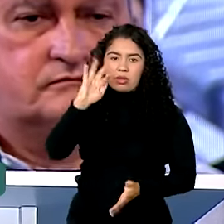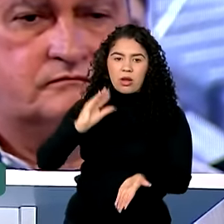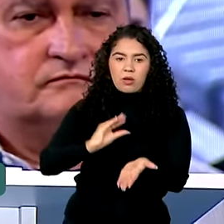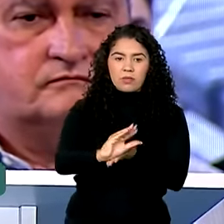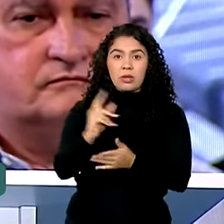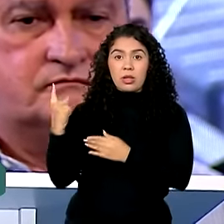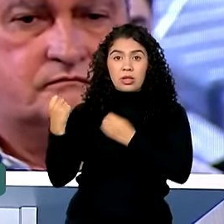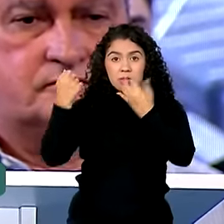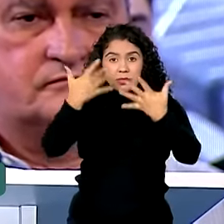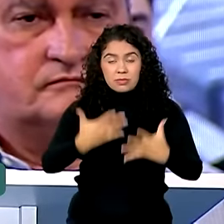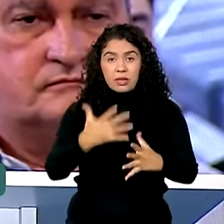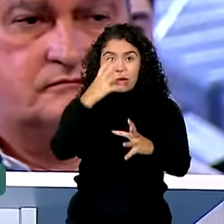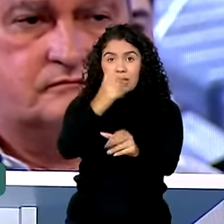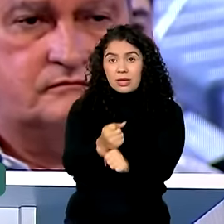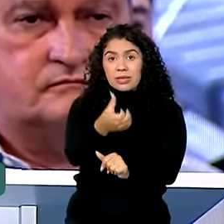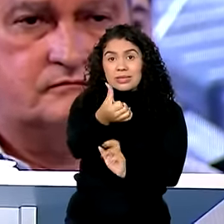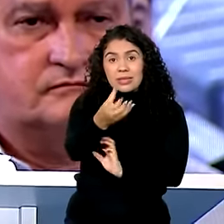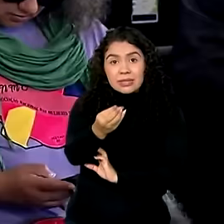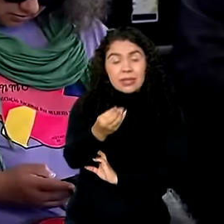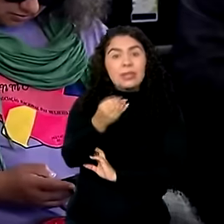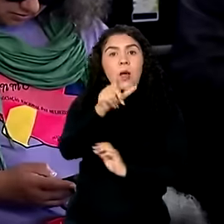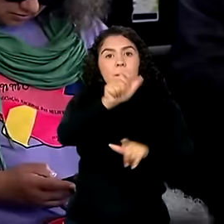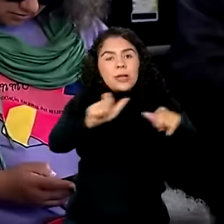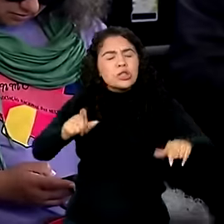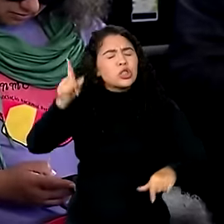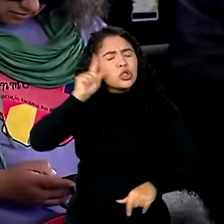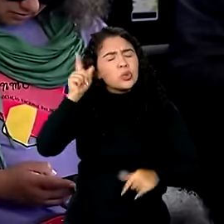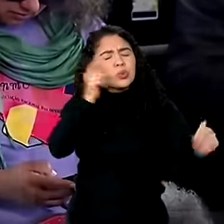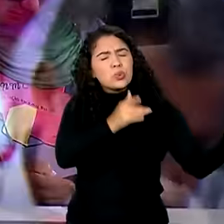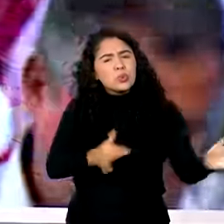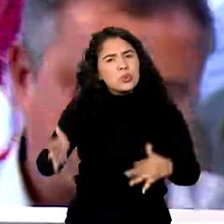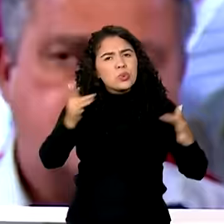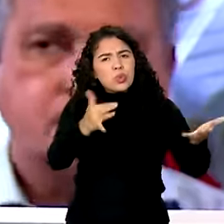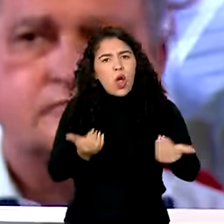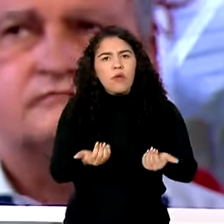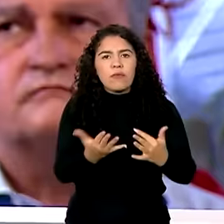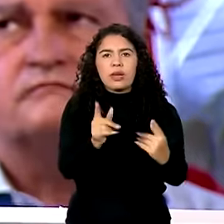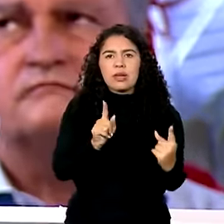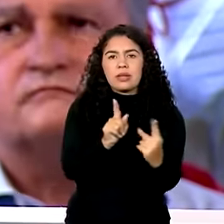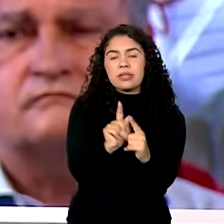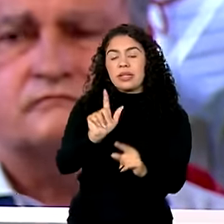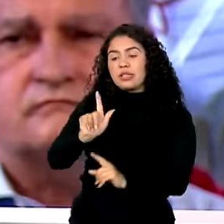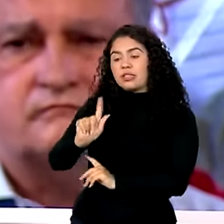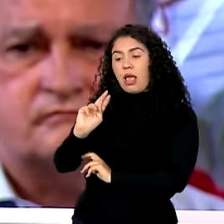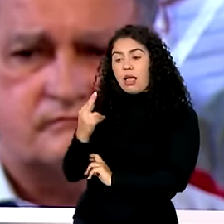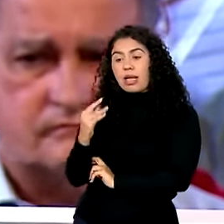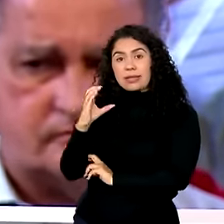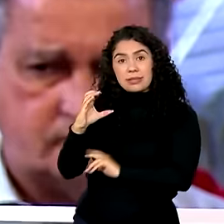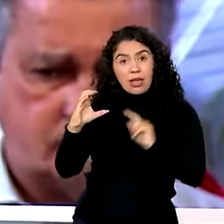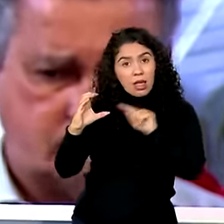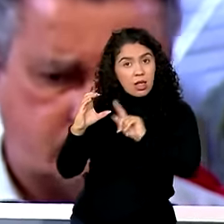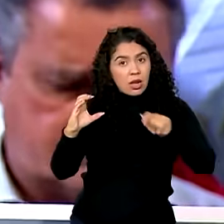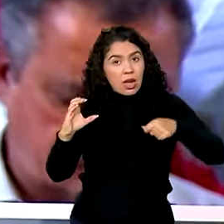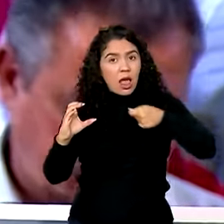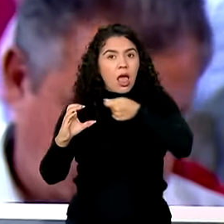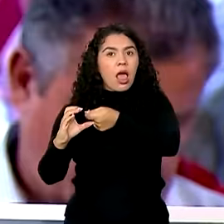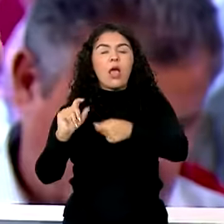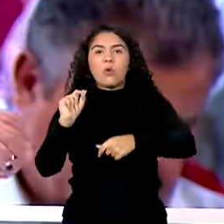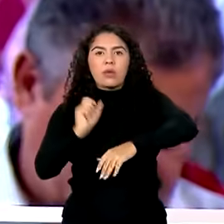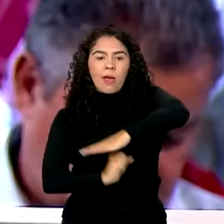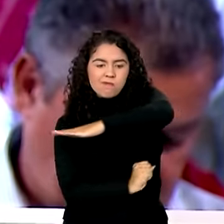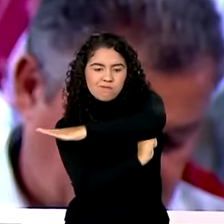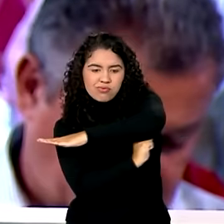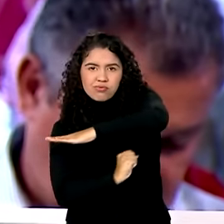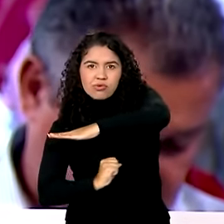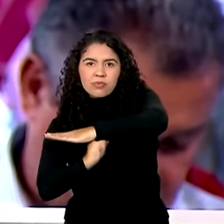pessoas atendidas diariamente na radioterapia. O GHC será um pilar para que a gente tenha,